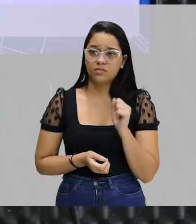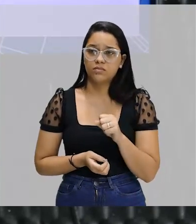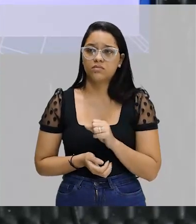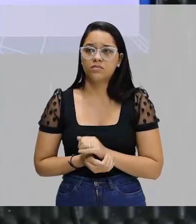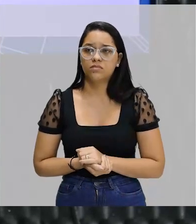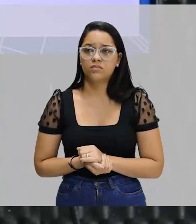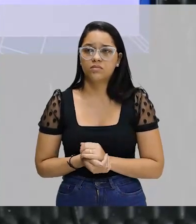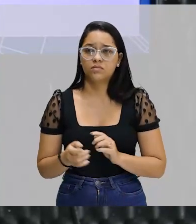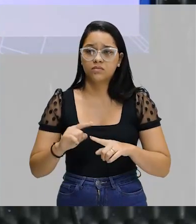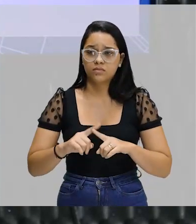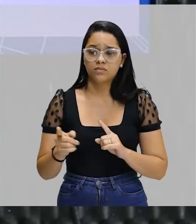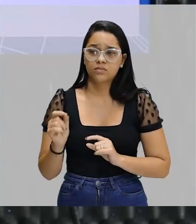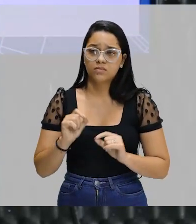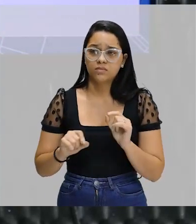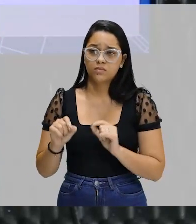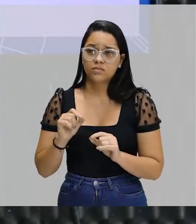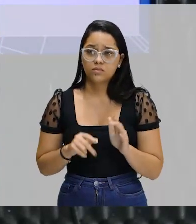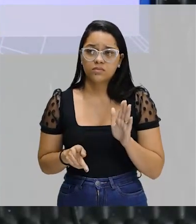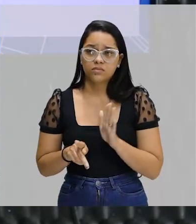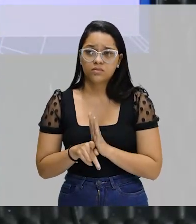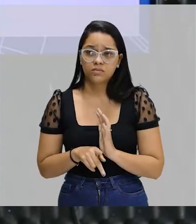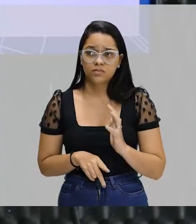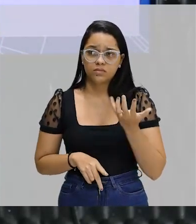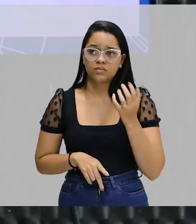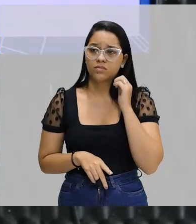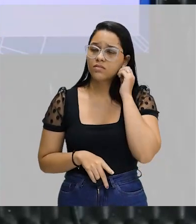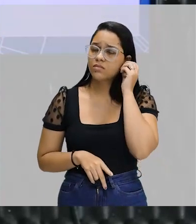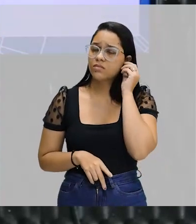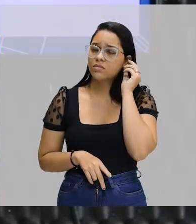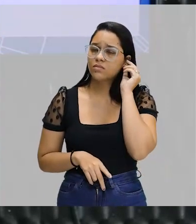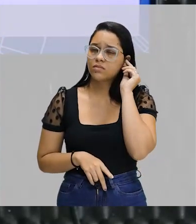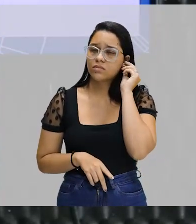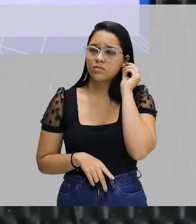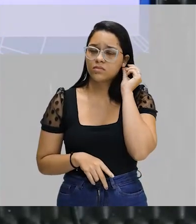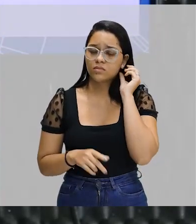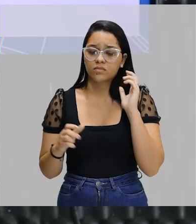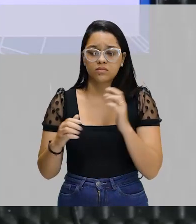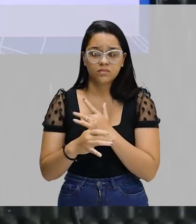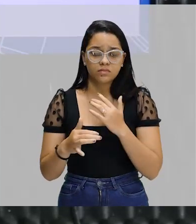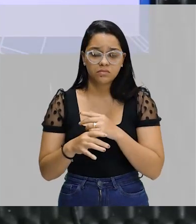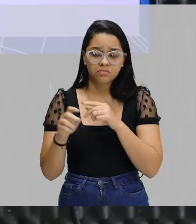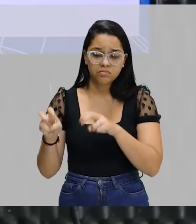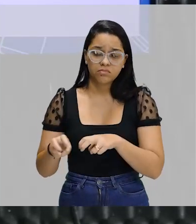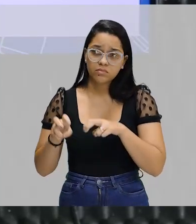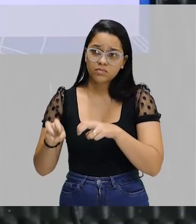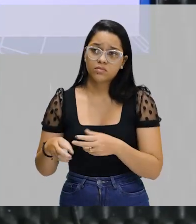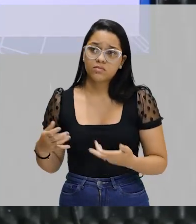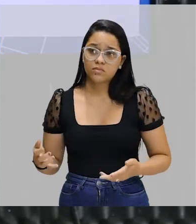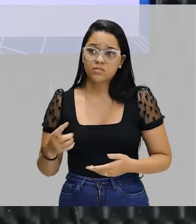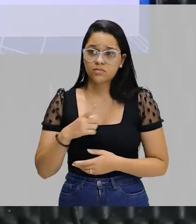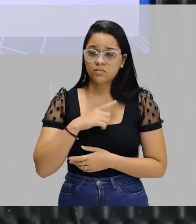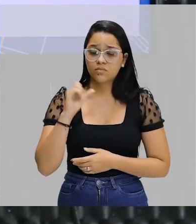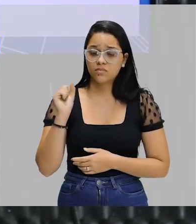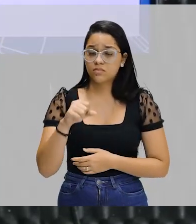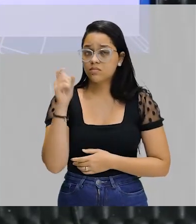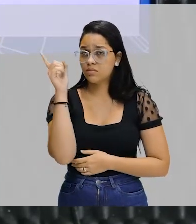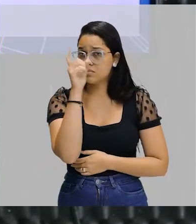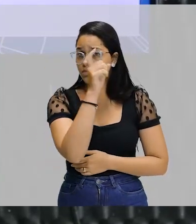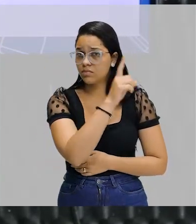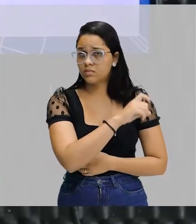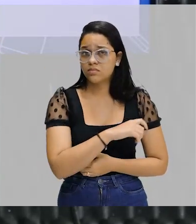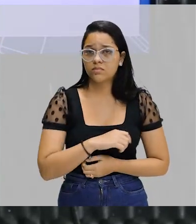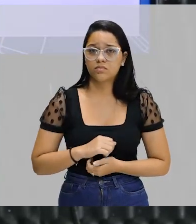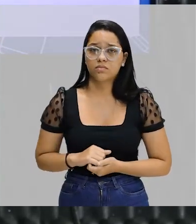Mas, isso acontece mais nos centros urbanos, né? No rural, ainda tem essa grande dificuldade.